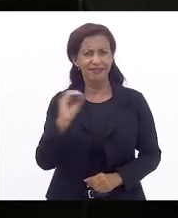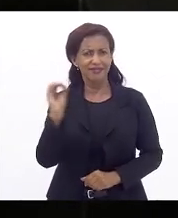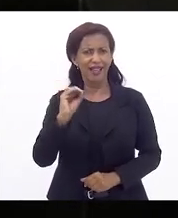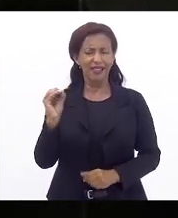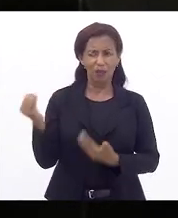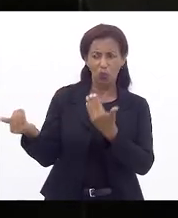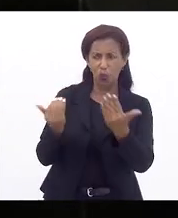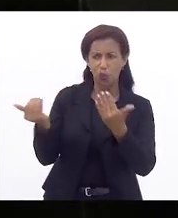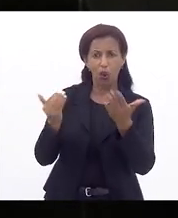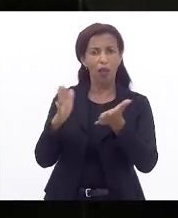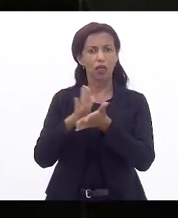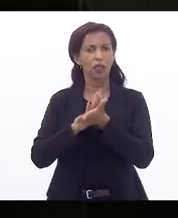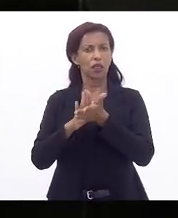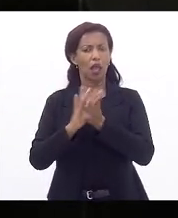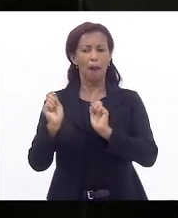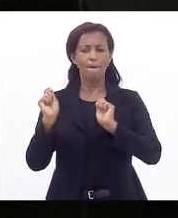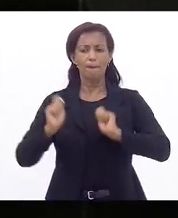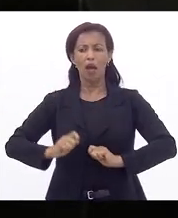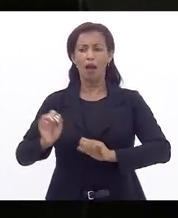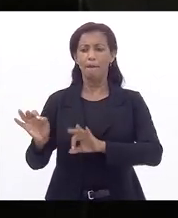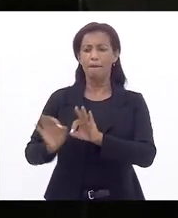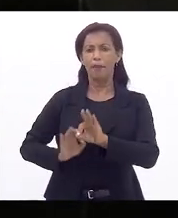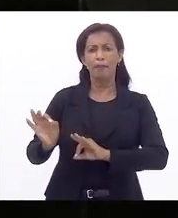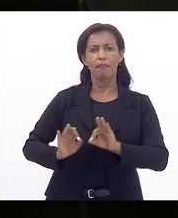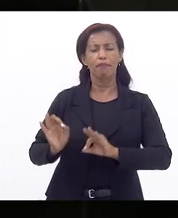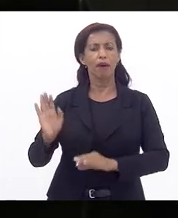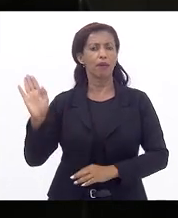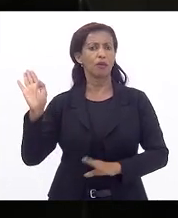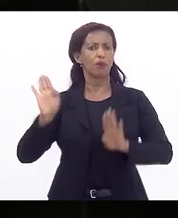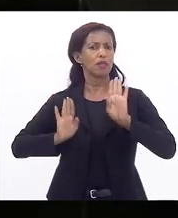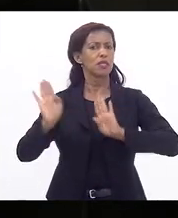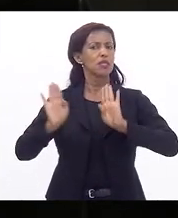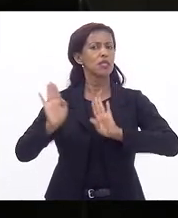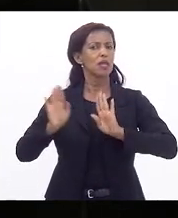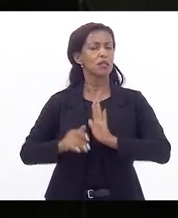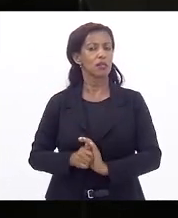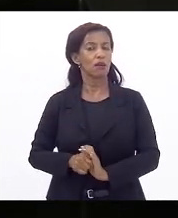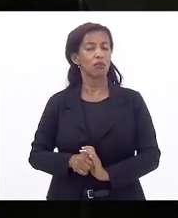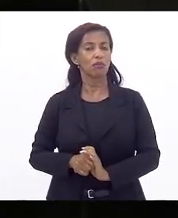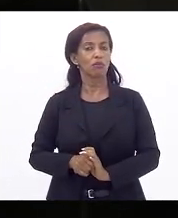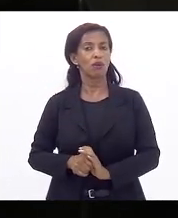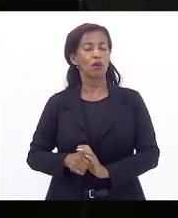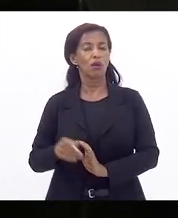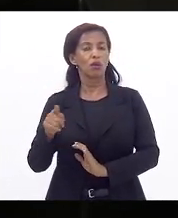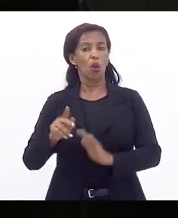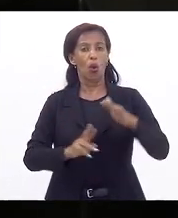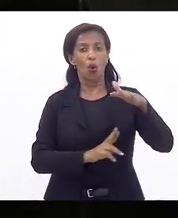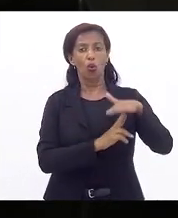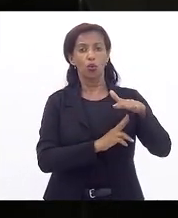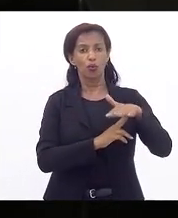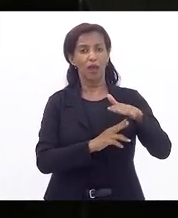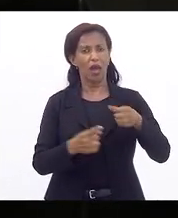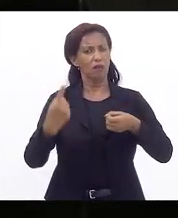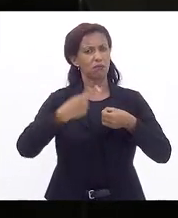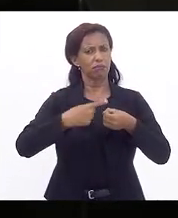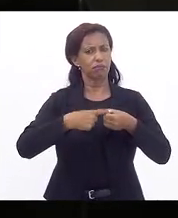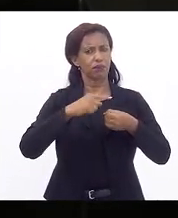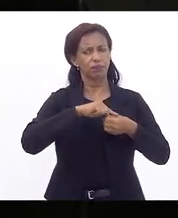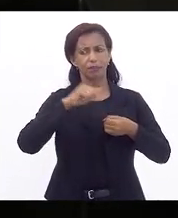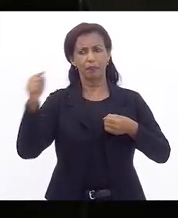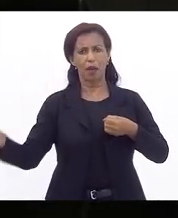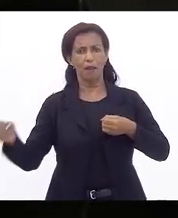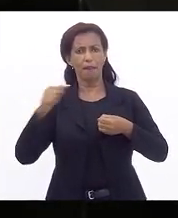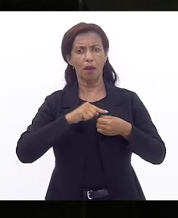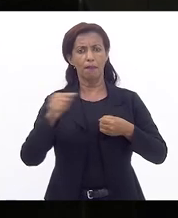suspeita de que possa estar preparando uma licitação das linhas rodoviárias intermunicipais. Enfim, a